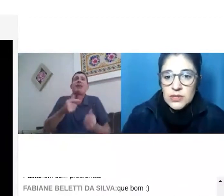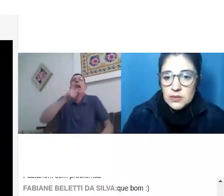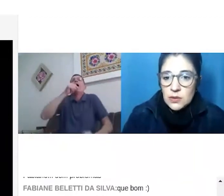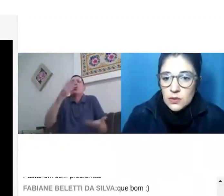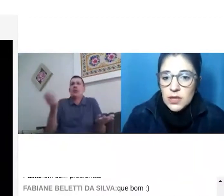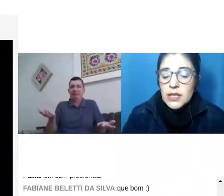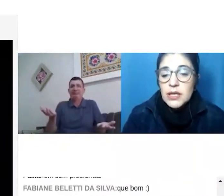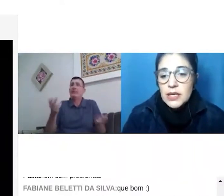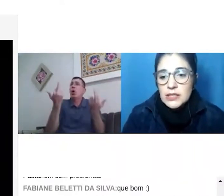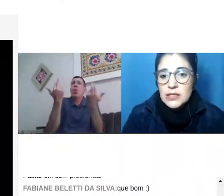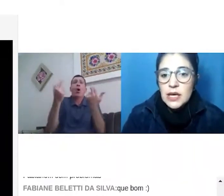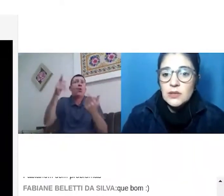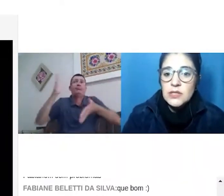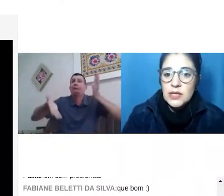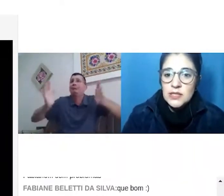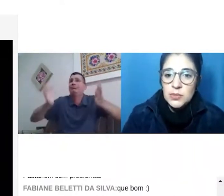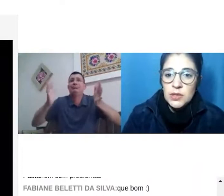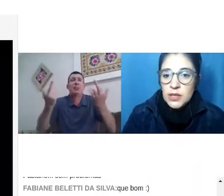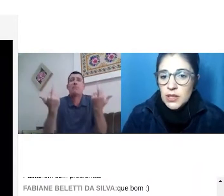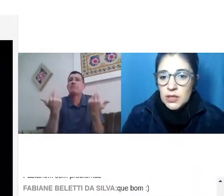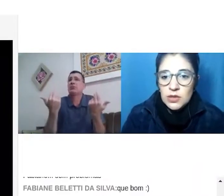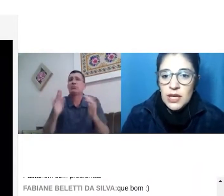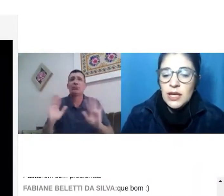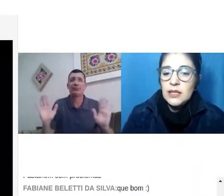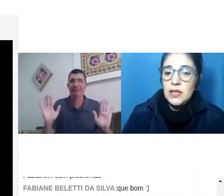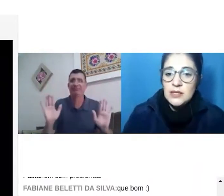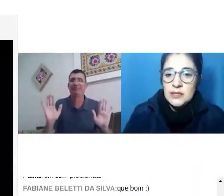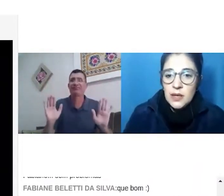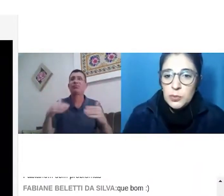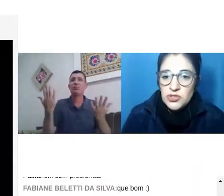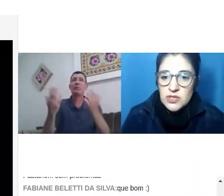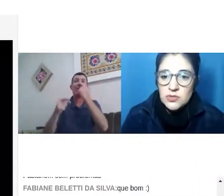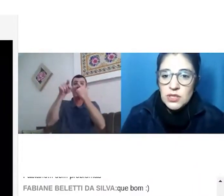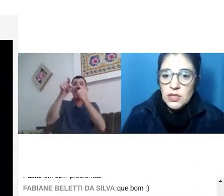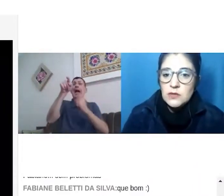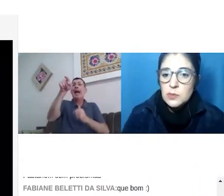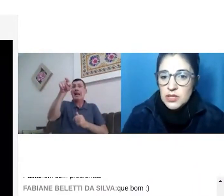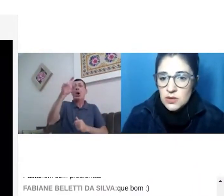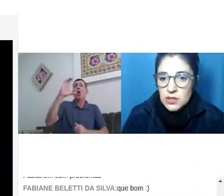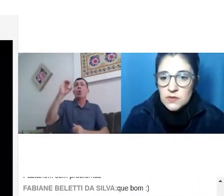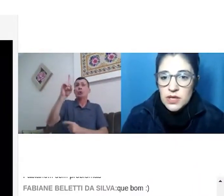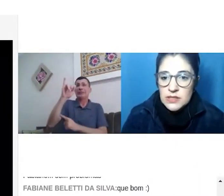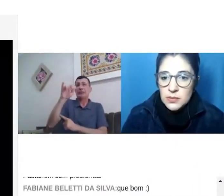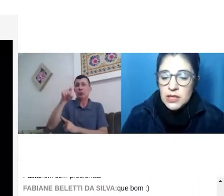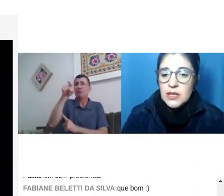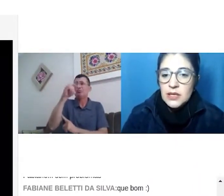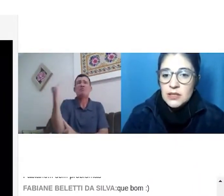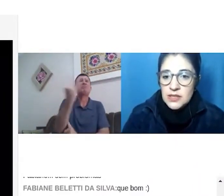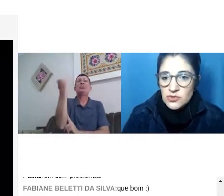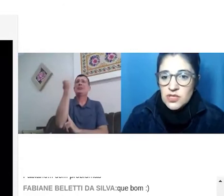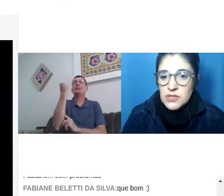está acontecendo agora, é necessário que tenha sempre líquido, que tenha esse tempo para a ingestão de líquidos, para que as cordas vocais também